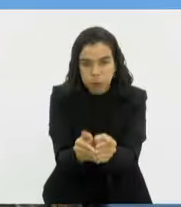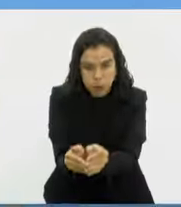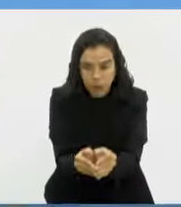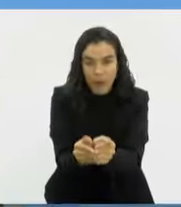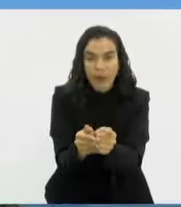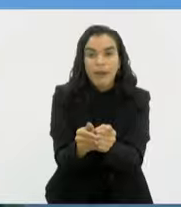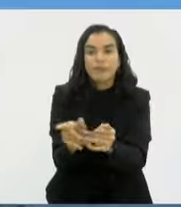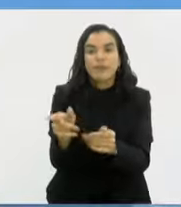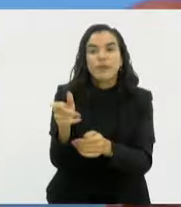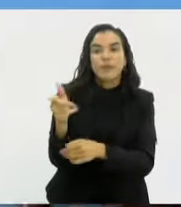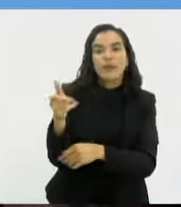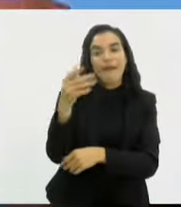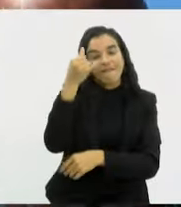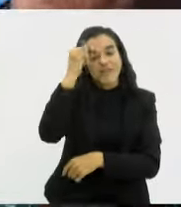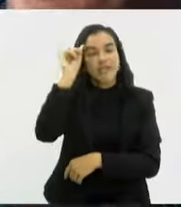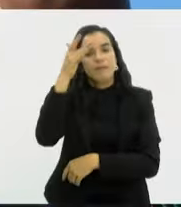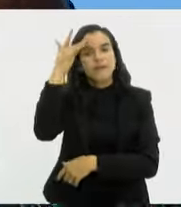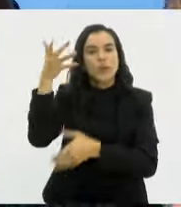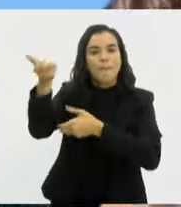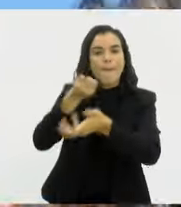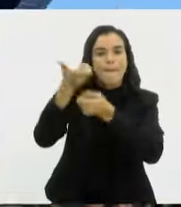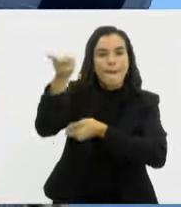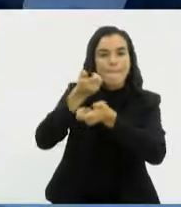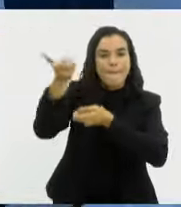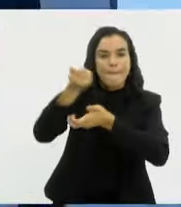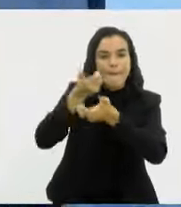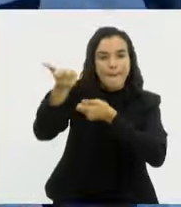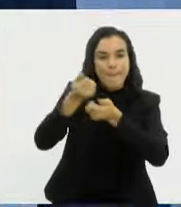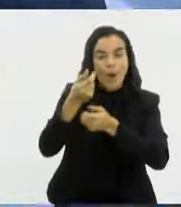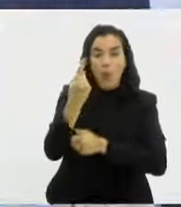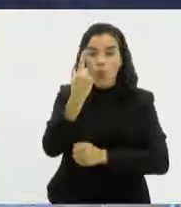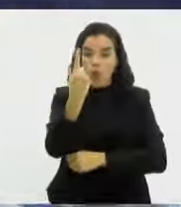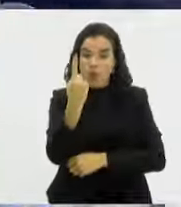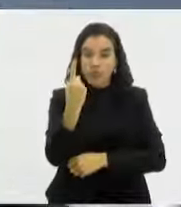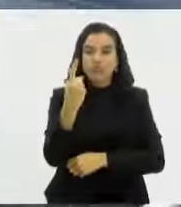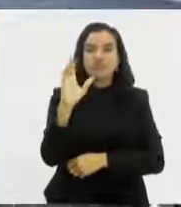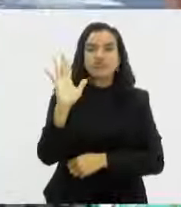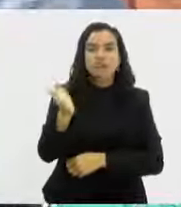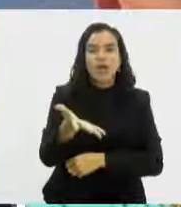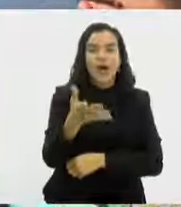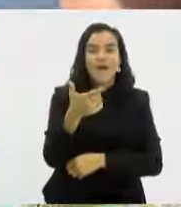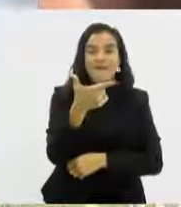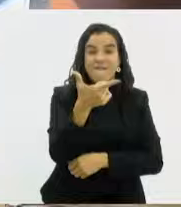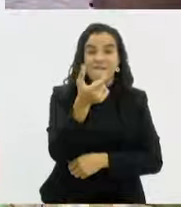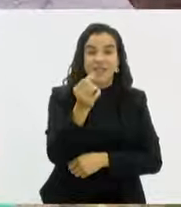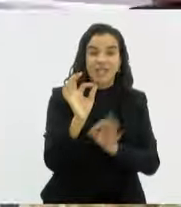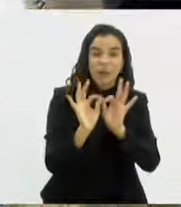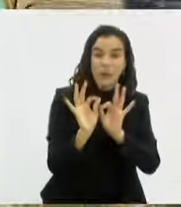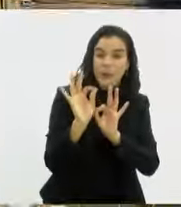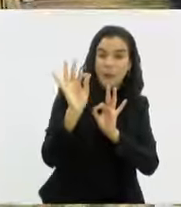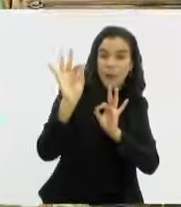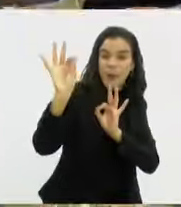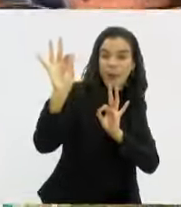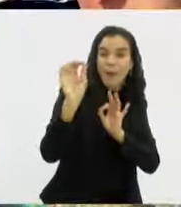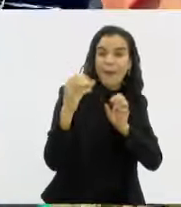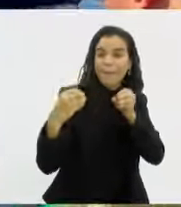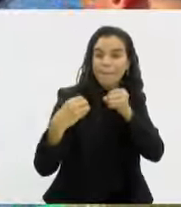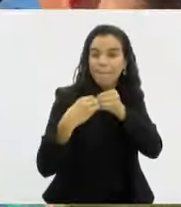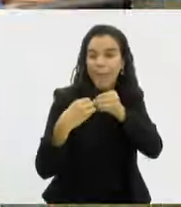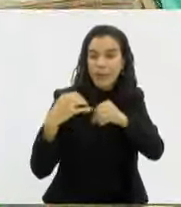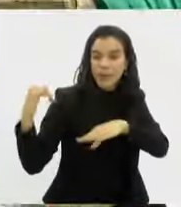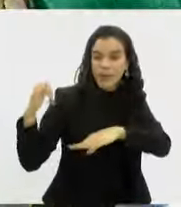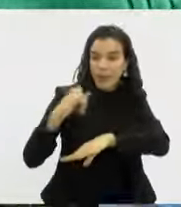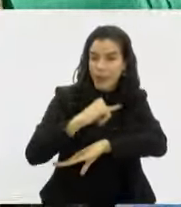criminosos recuperassem a estrutura. Um dos balões apreendidos na água estava a cerca de 20 metros da pista do aeroporto Santos